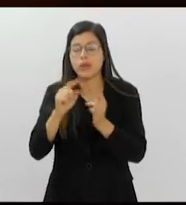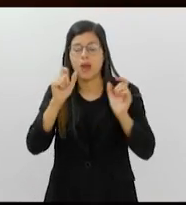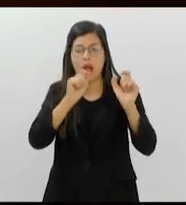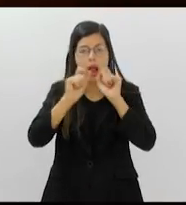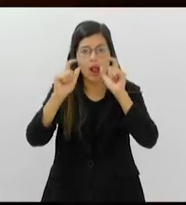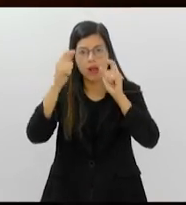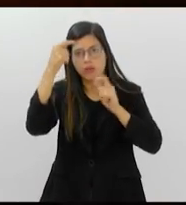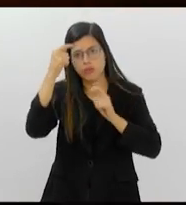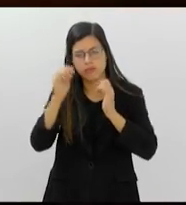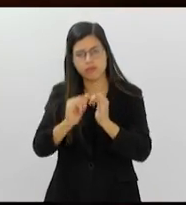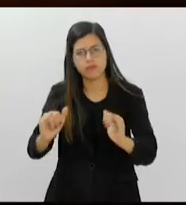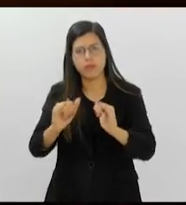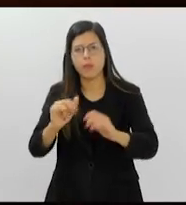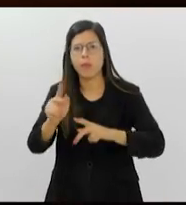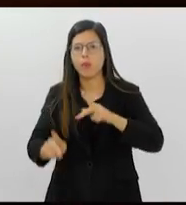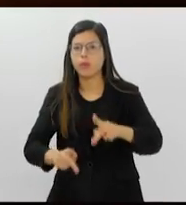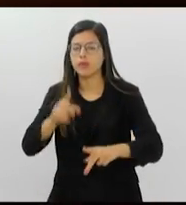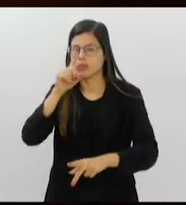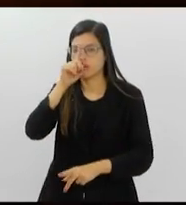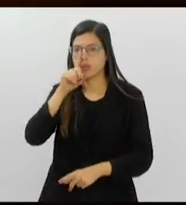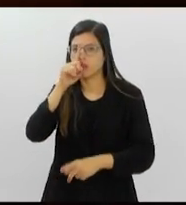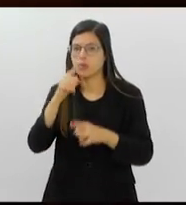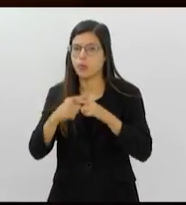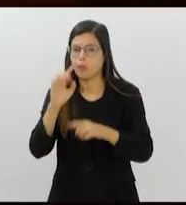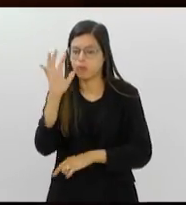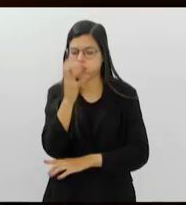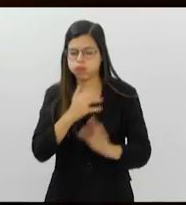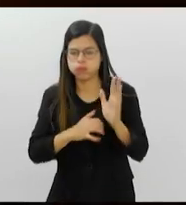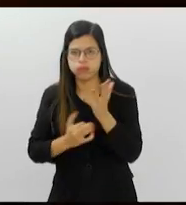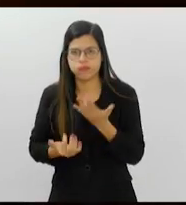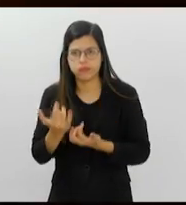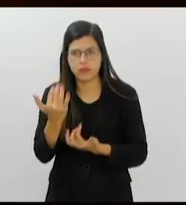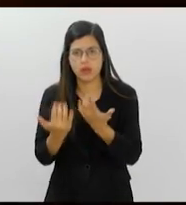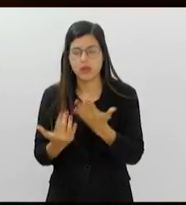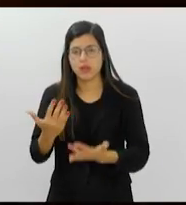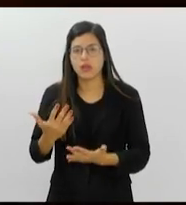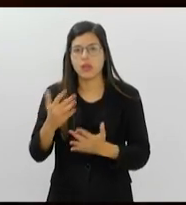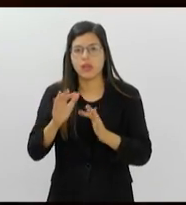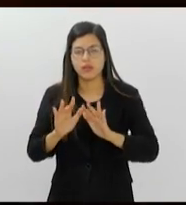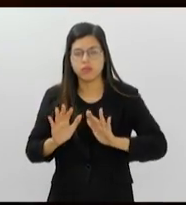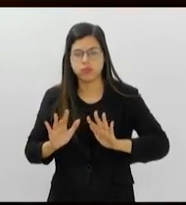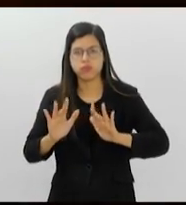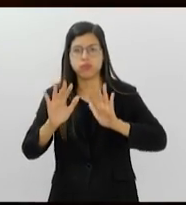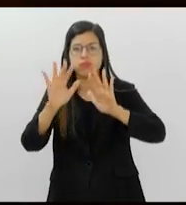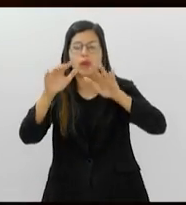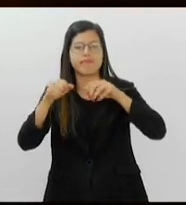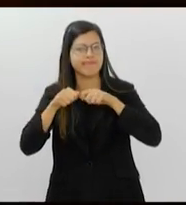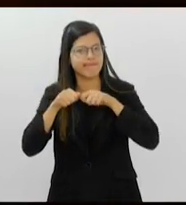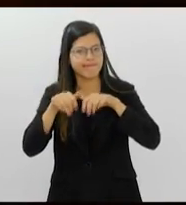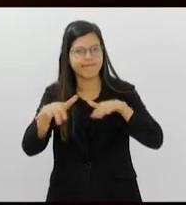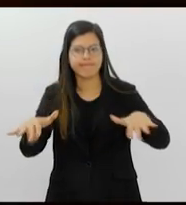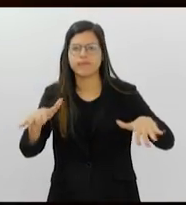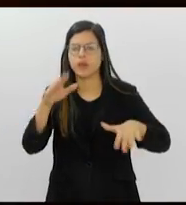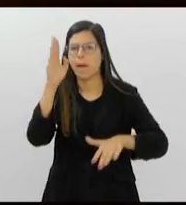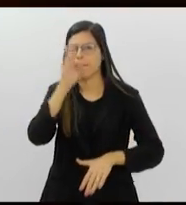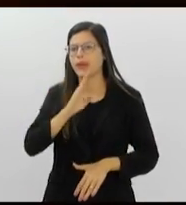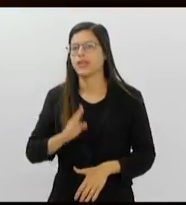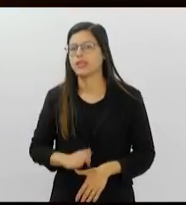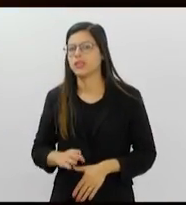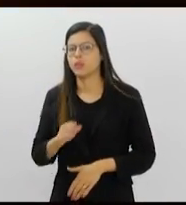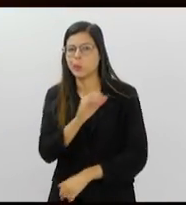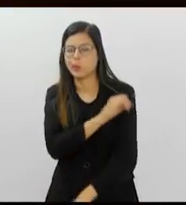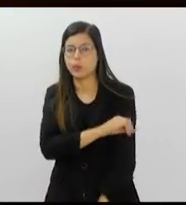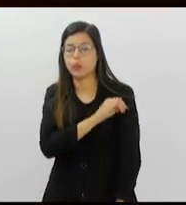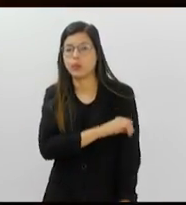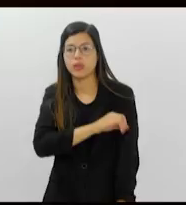para os riscos, já que os incêndios florestais e a fumaça proveniente deles vêm se espalhando por todo o país. No Rio de Janeiro, os